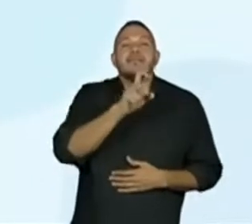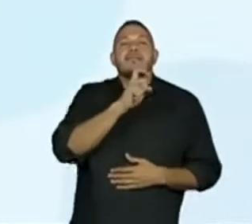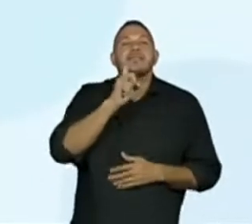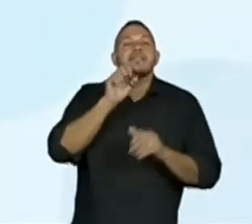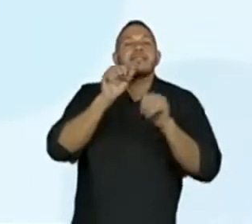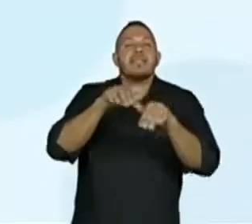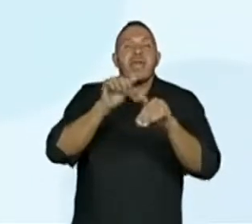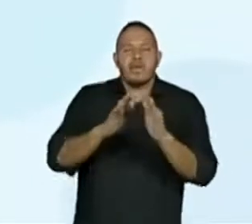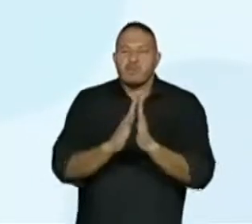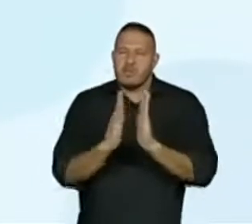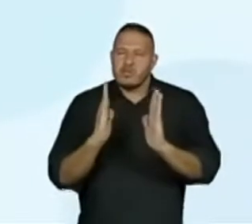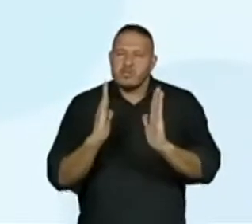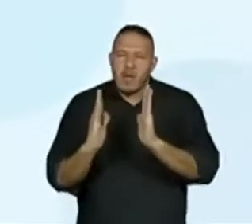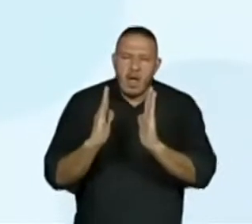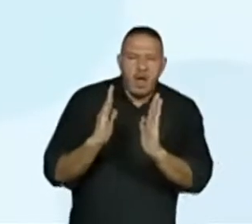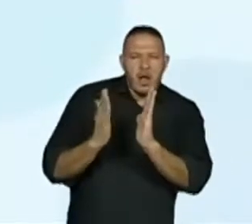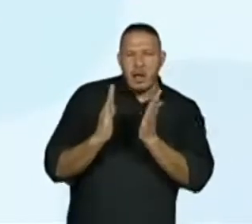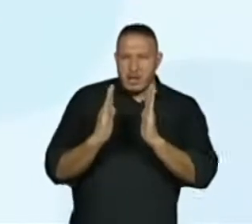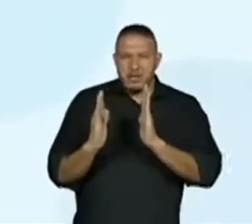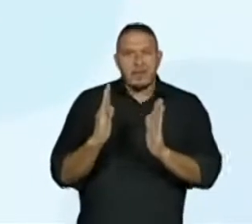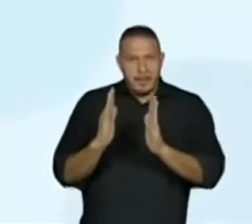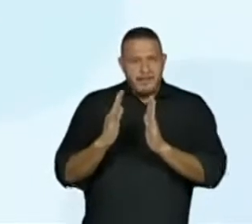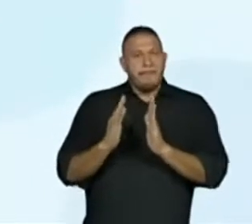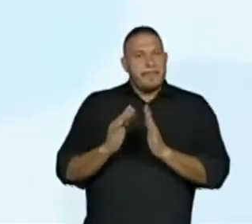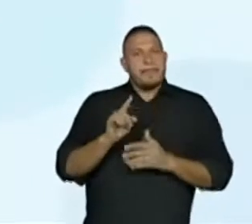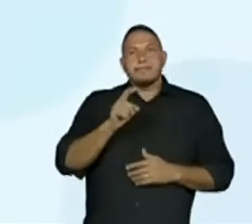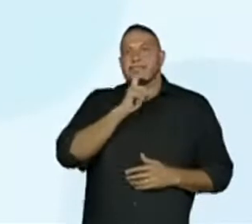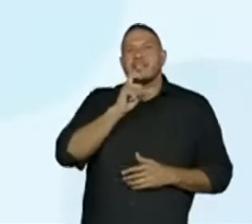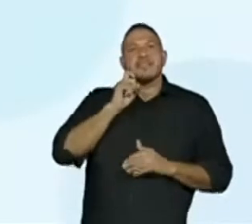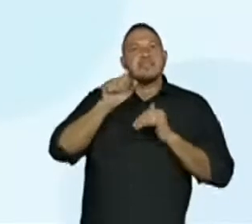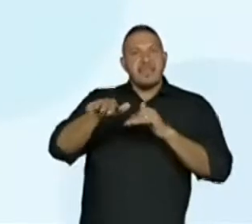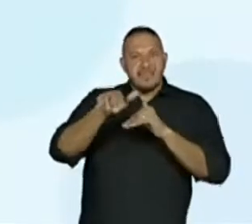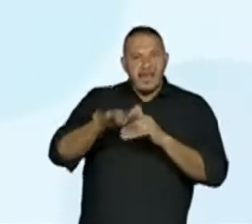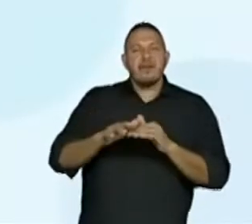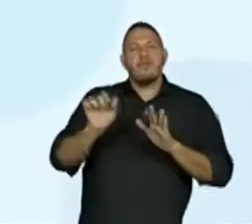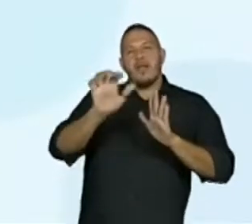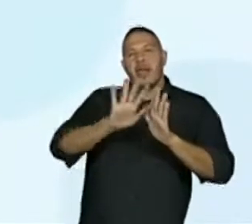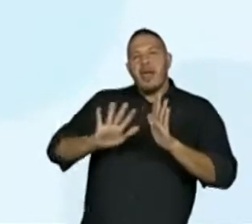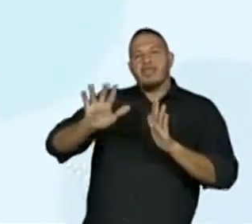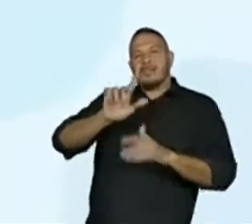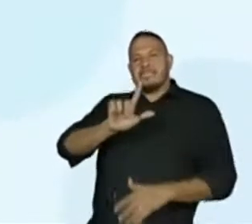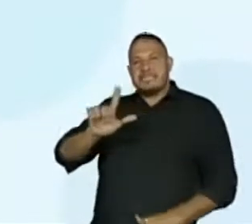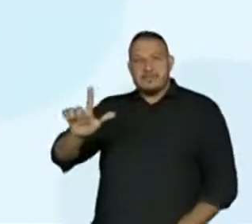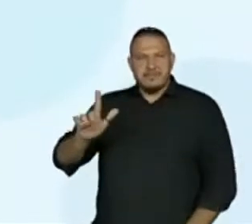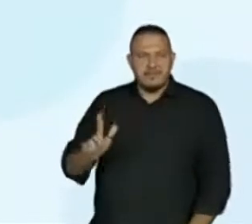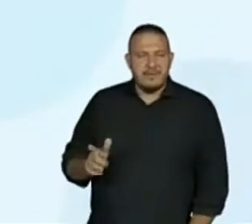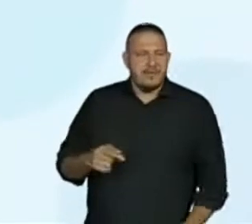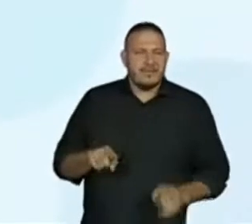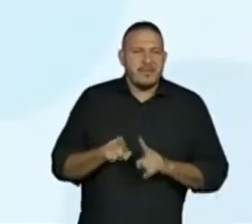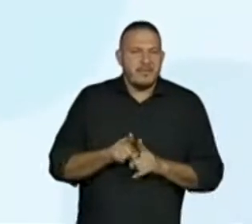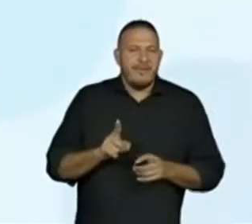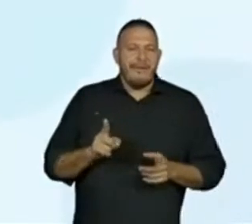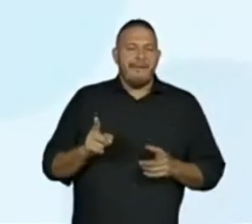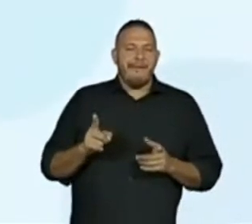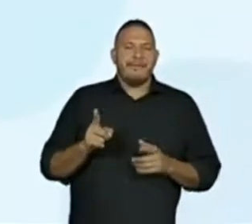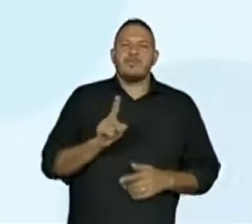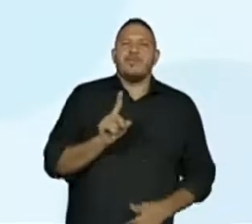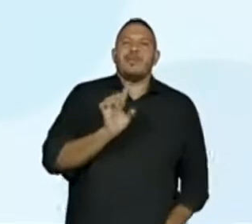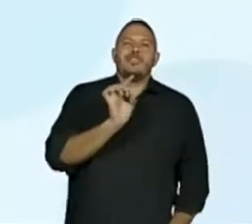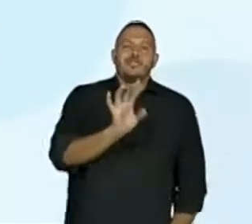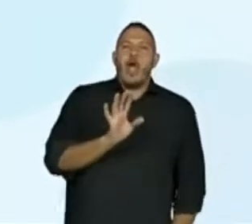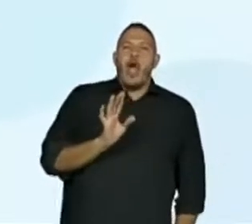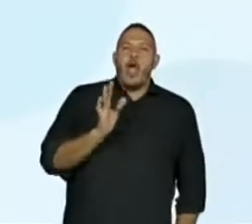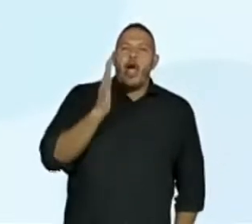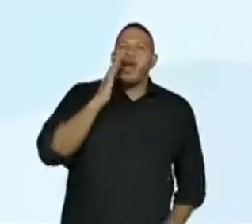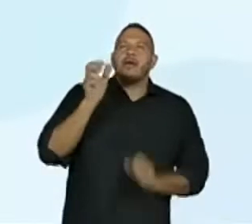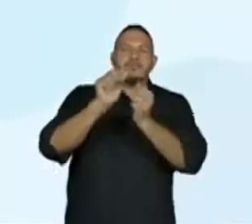primavera surge na segunda quinzena de setembro no lado leste então não basta procurar a